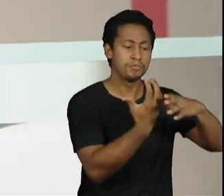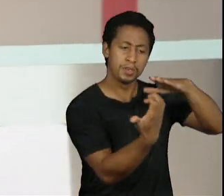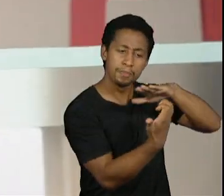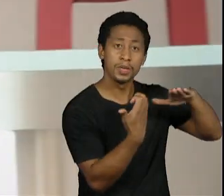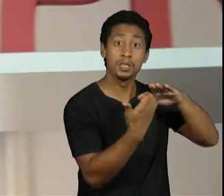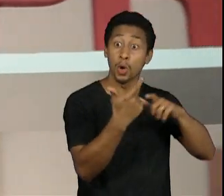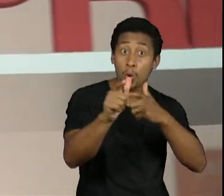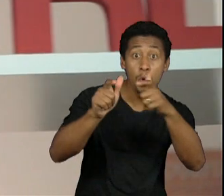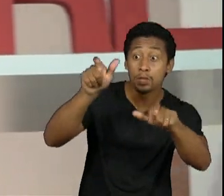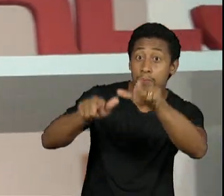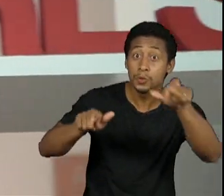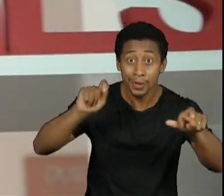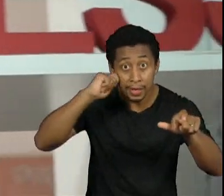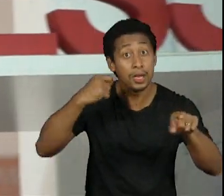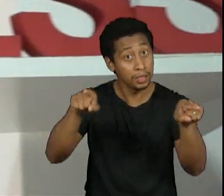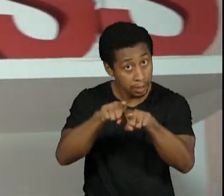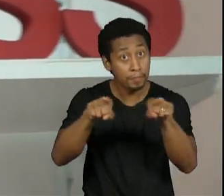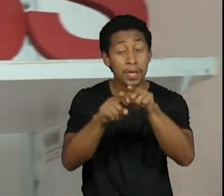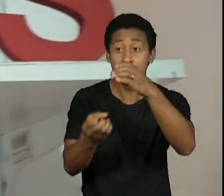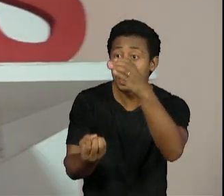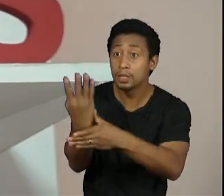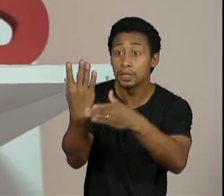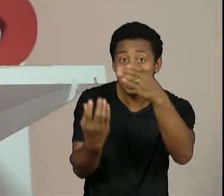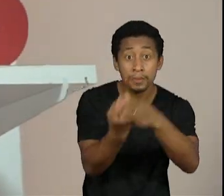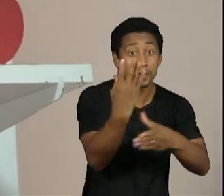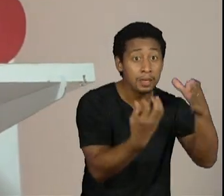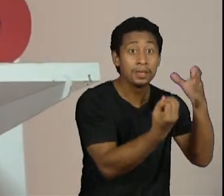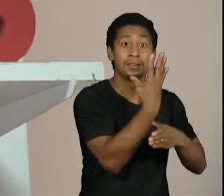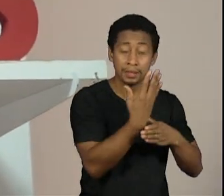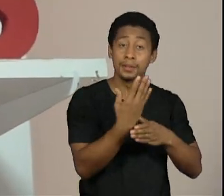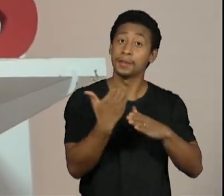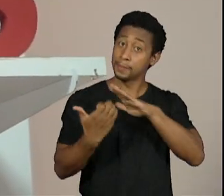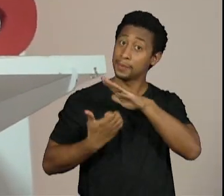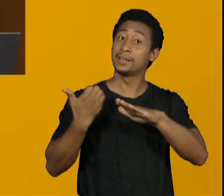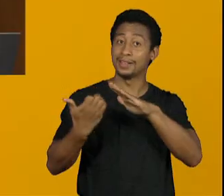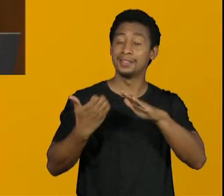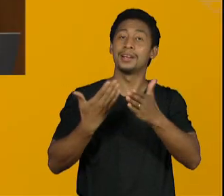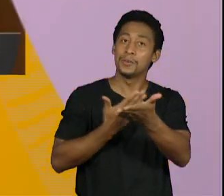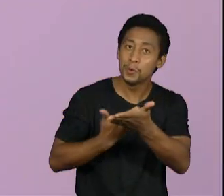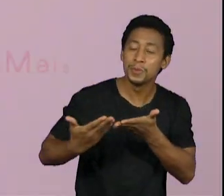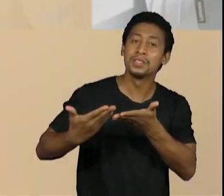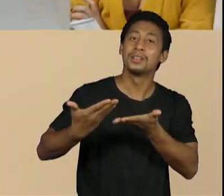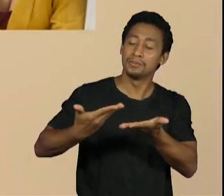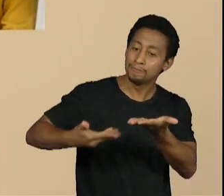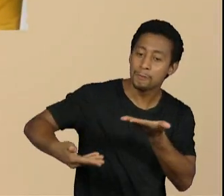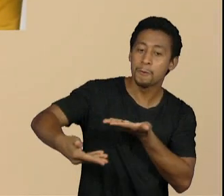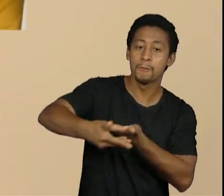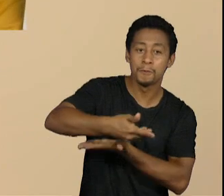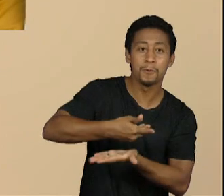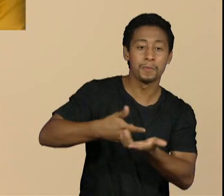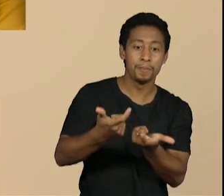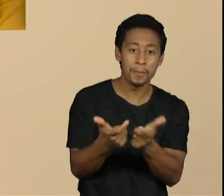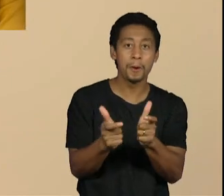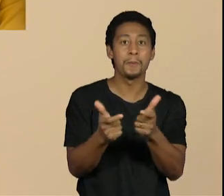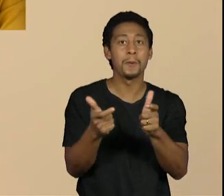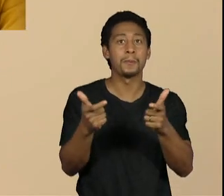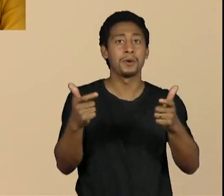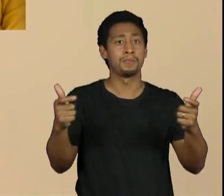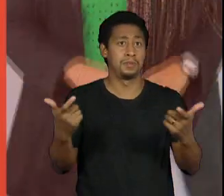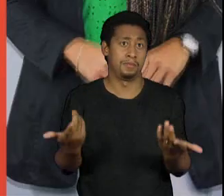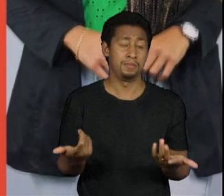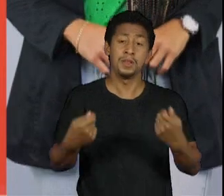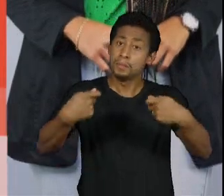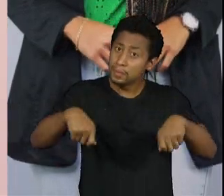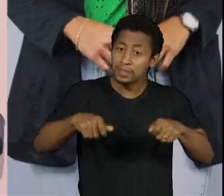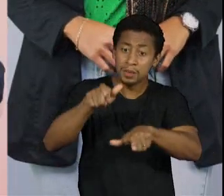começando a dar mais espaço aos profissionais negros e negras sem diversidade no ambiente não se constrói